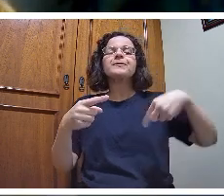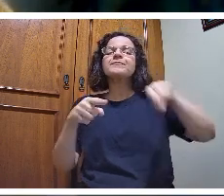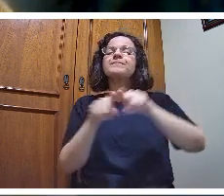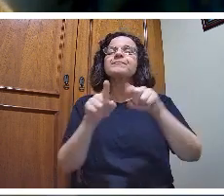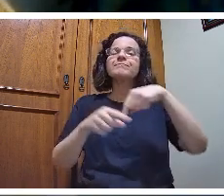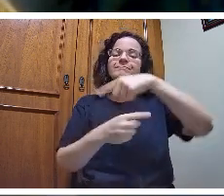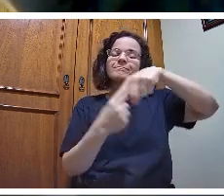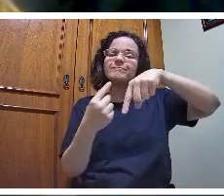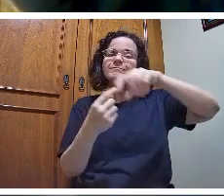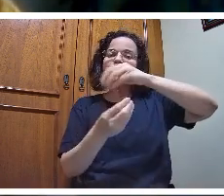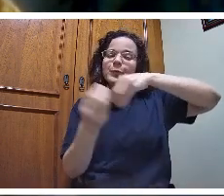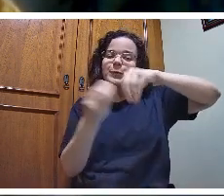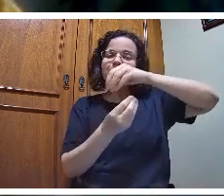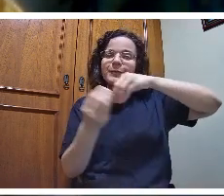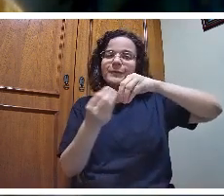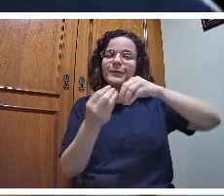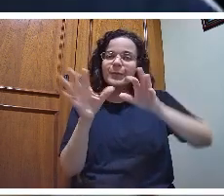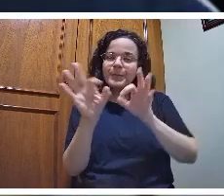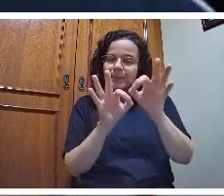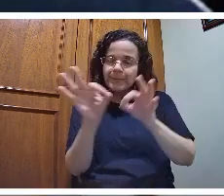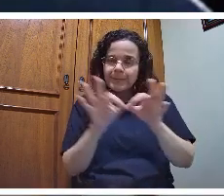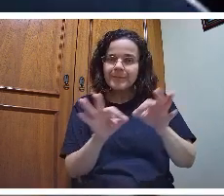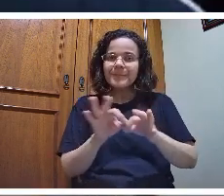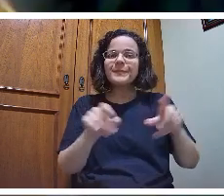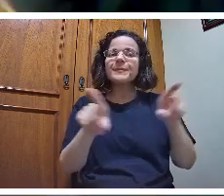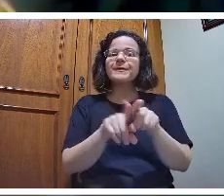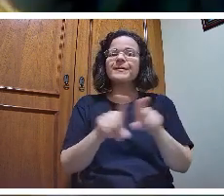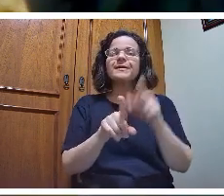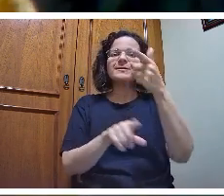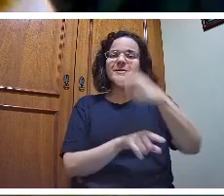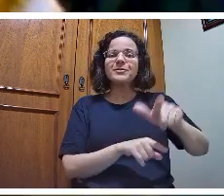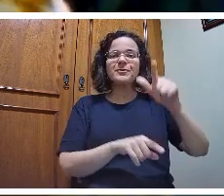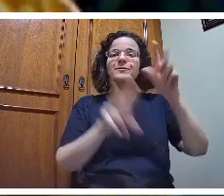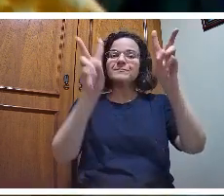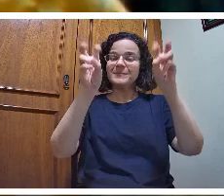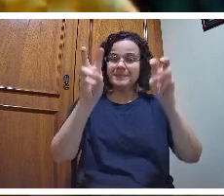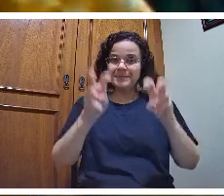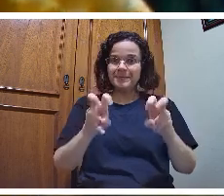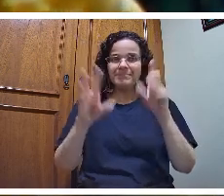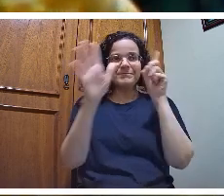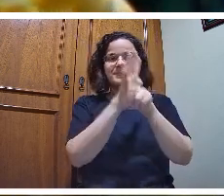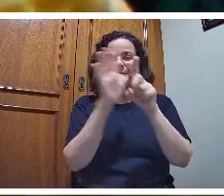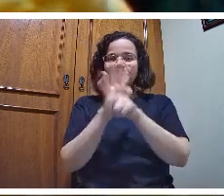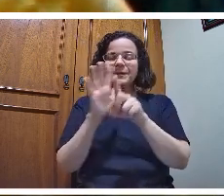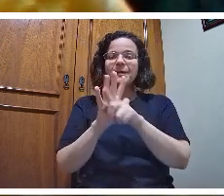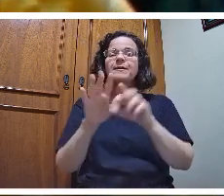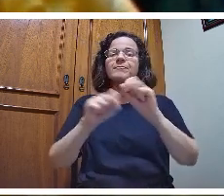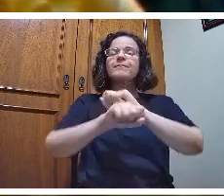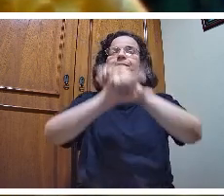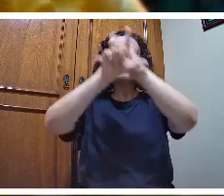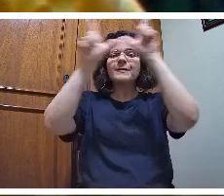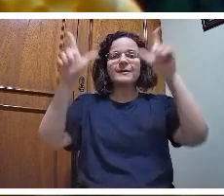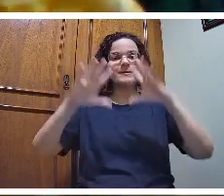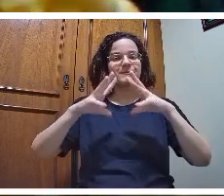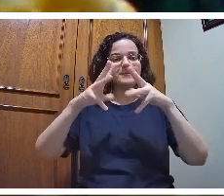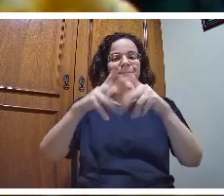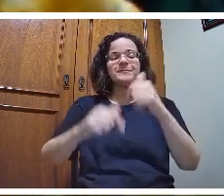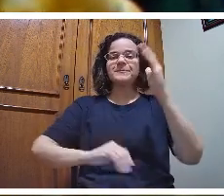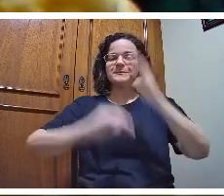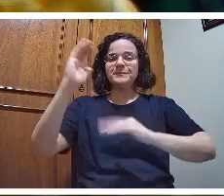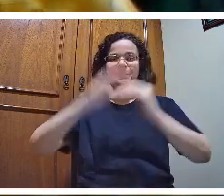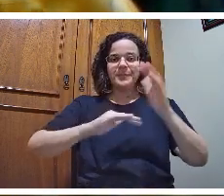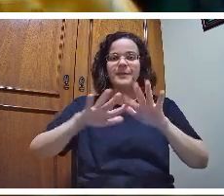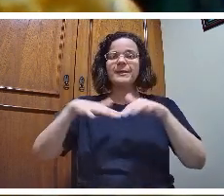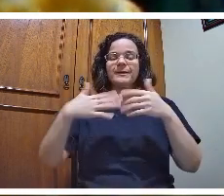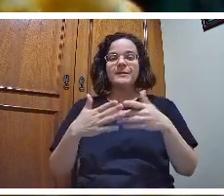para que fique de forma mais clara profissionais. O professor contextualizou a questão da